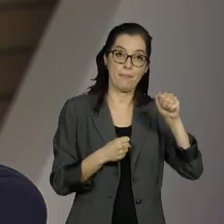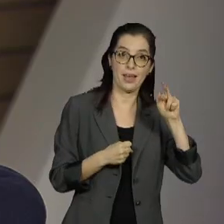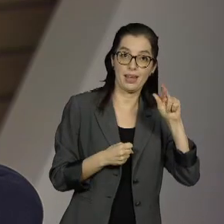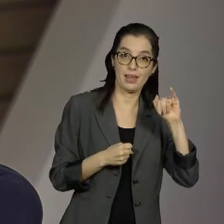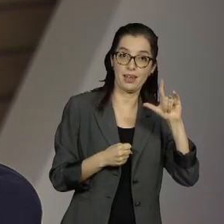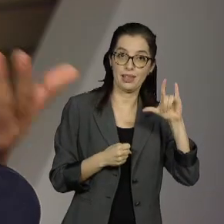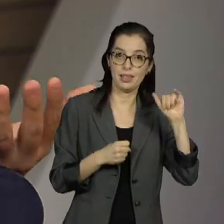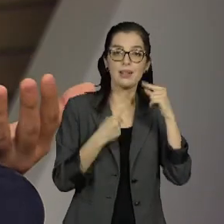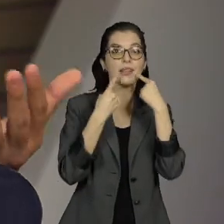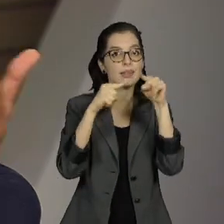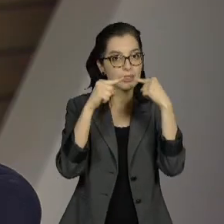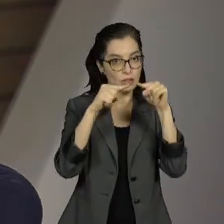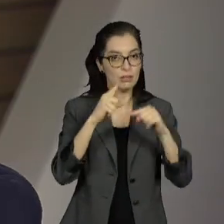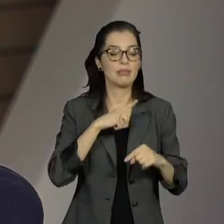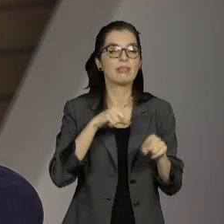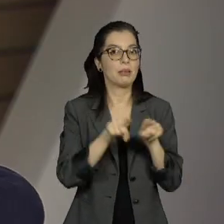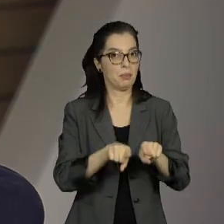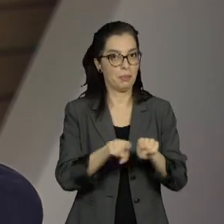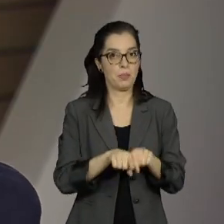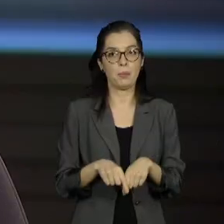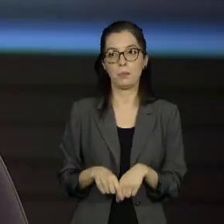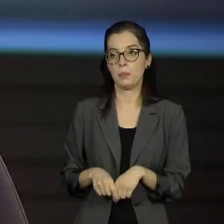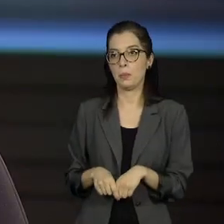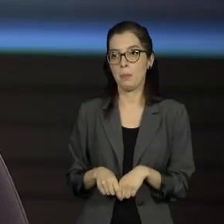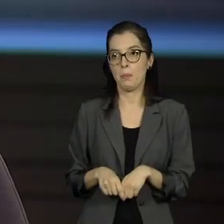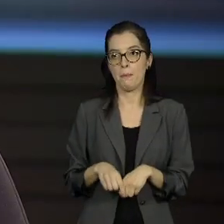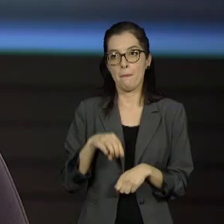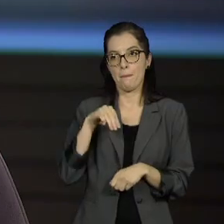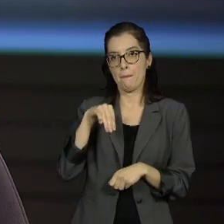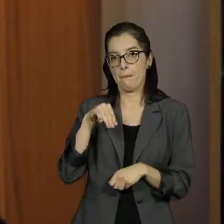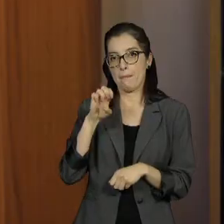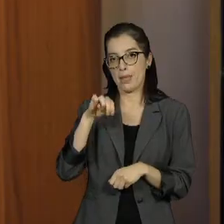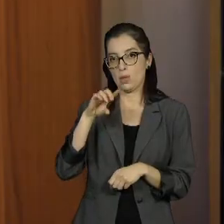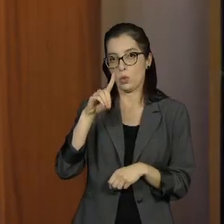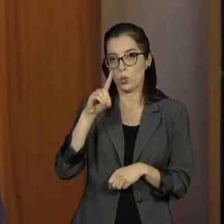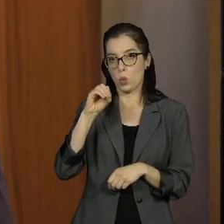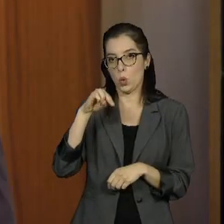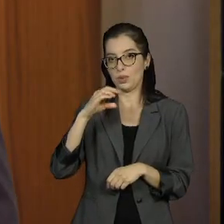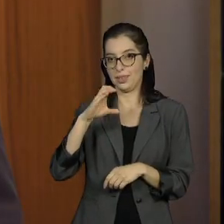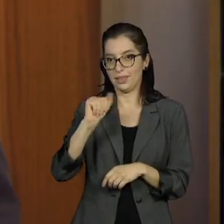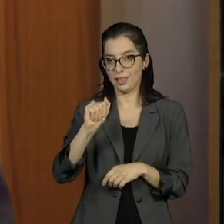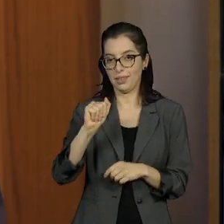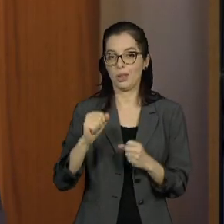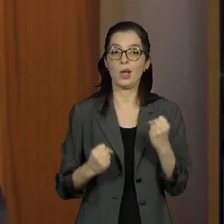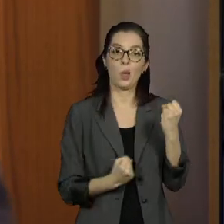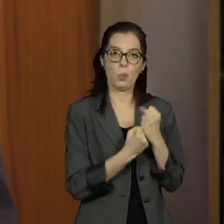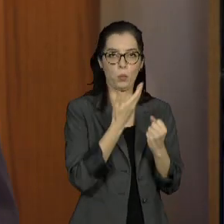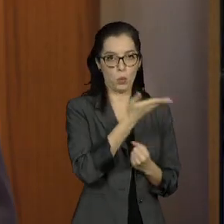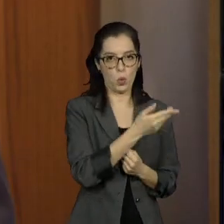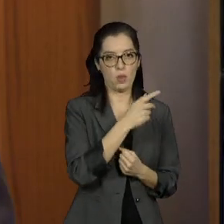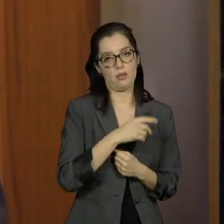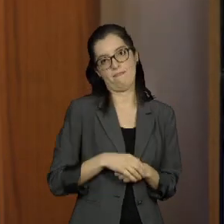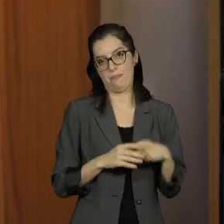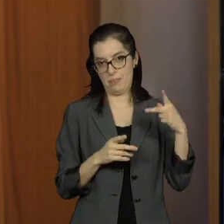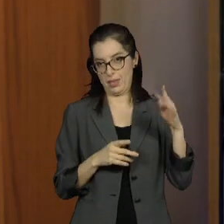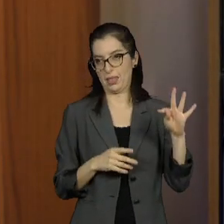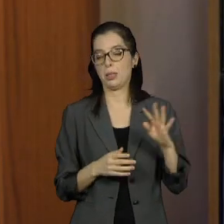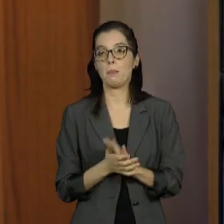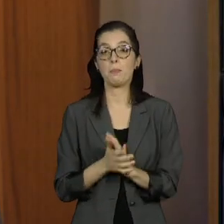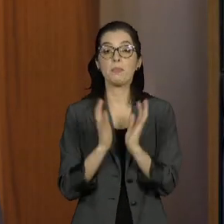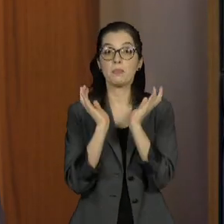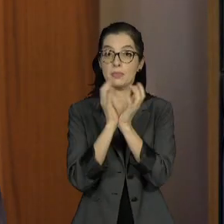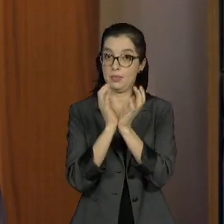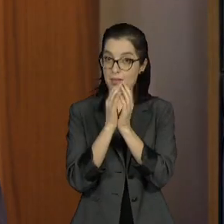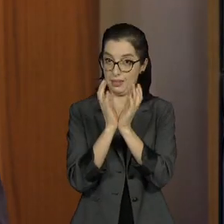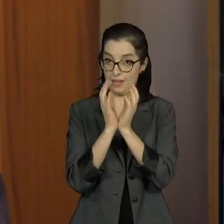Mendonça Filho manifestou apoio a ela. Exato. Aliás, o que eu queria aproveitar, que a gente está falando do Recife, porque Recife é uma das capitais